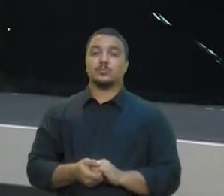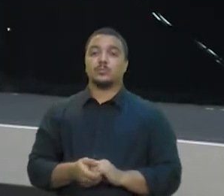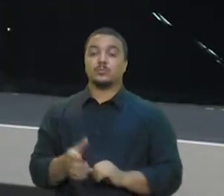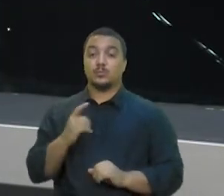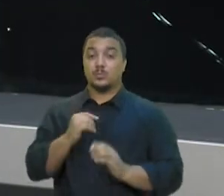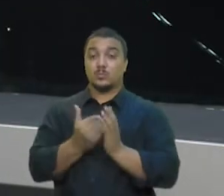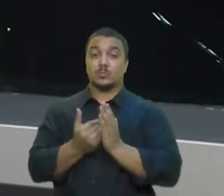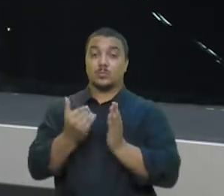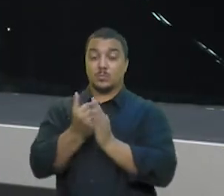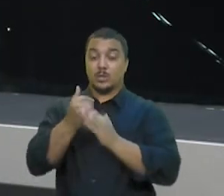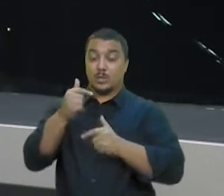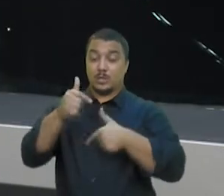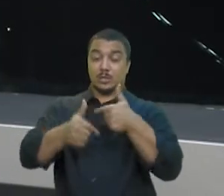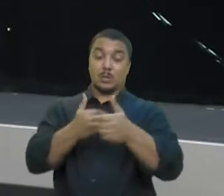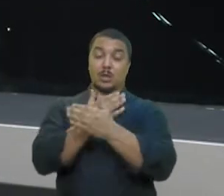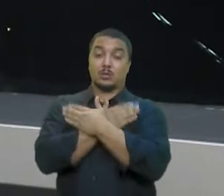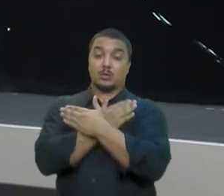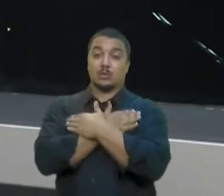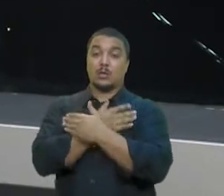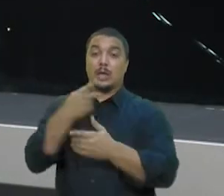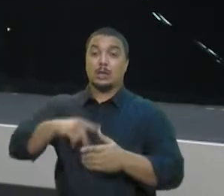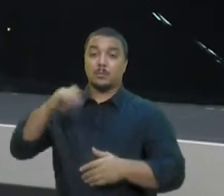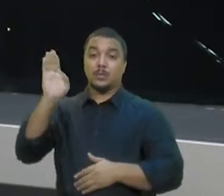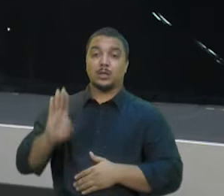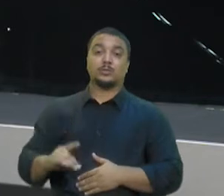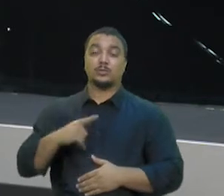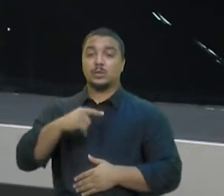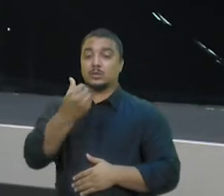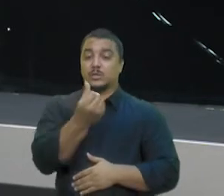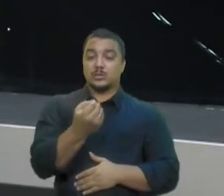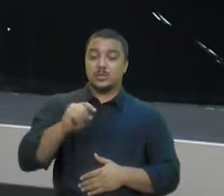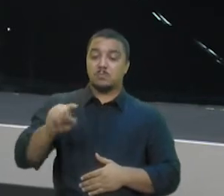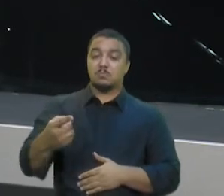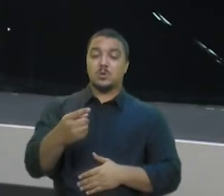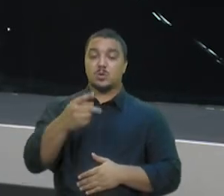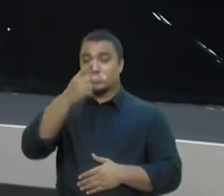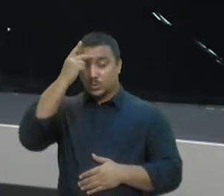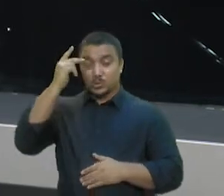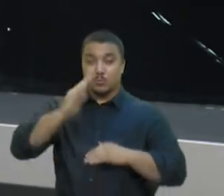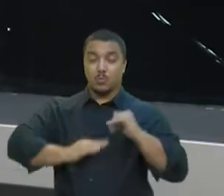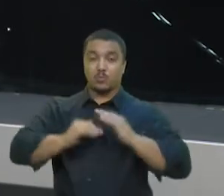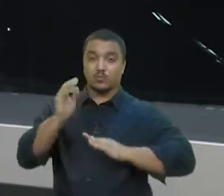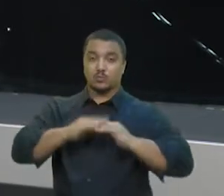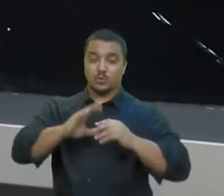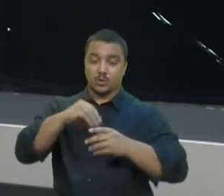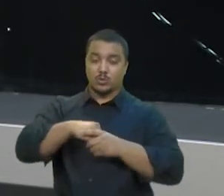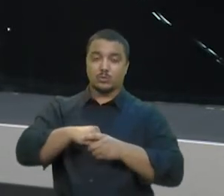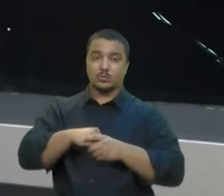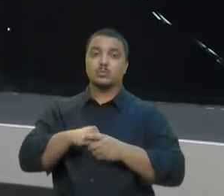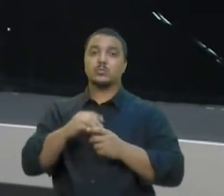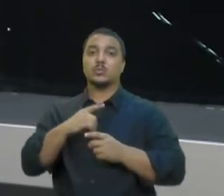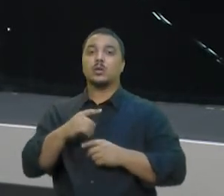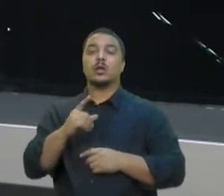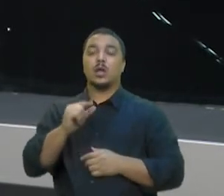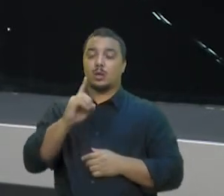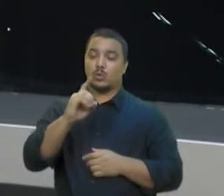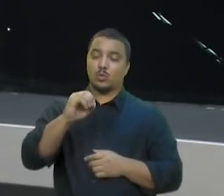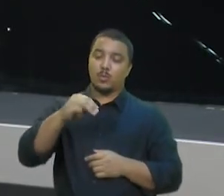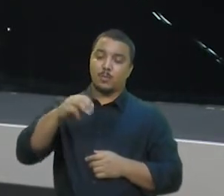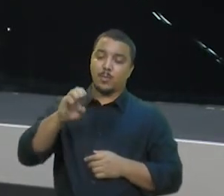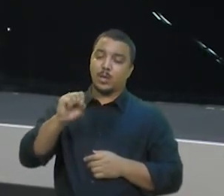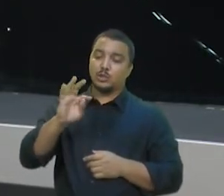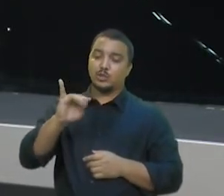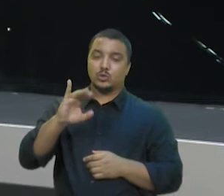desemprego no Brasil, mais de 60 mil trabalhadores domésticos perdem suas atividades. A cada 10